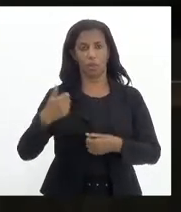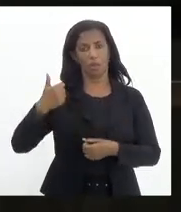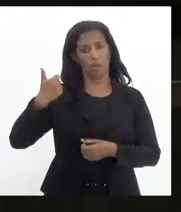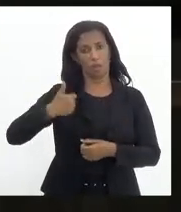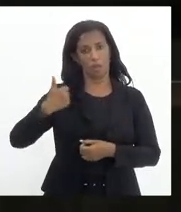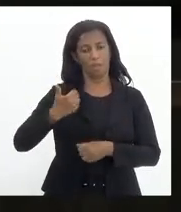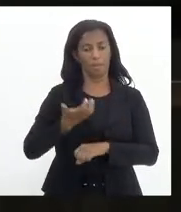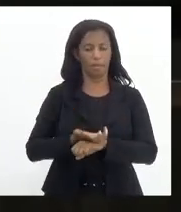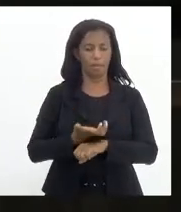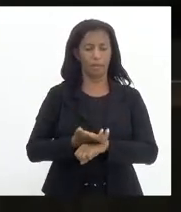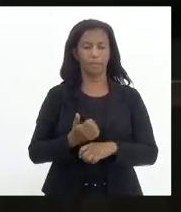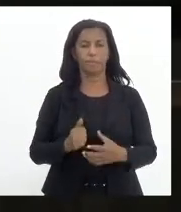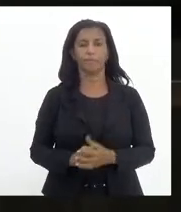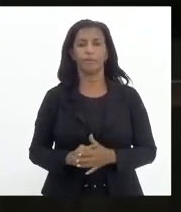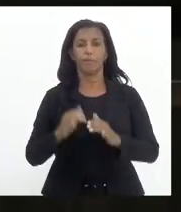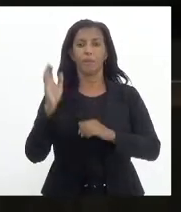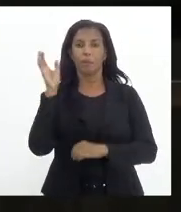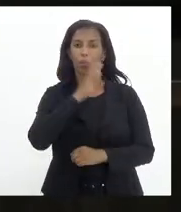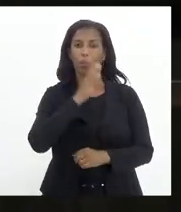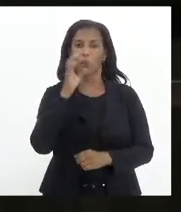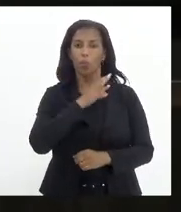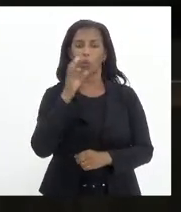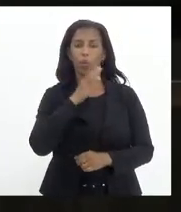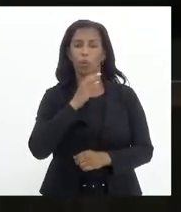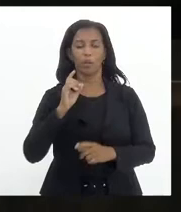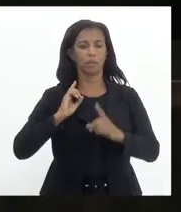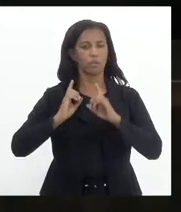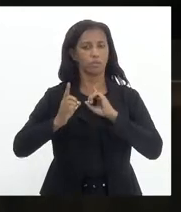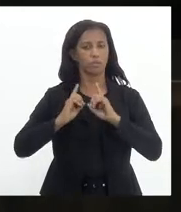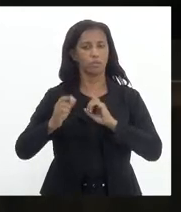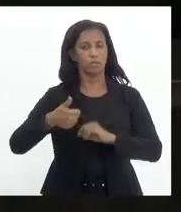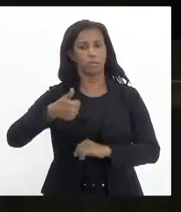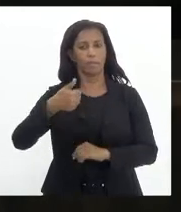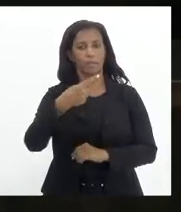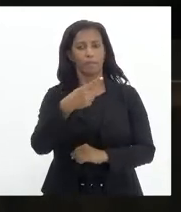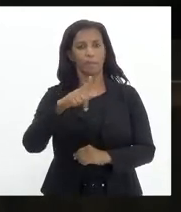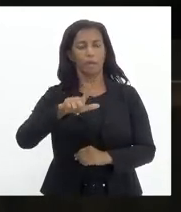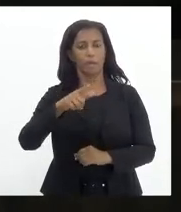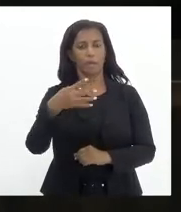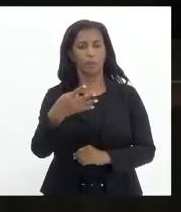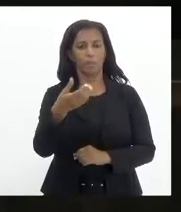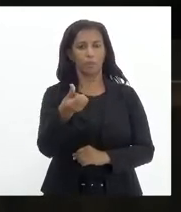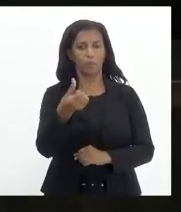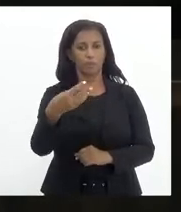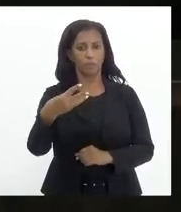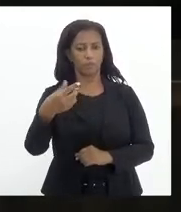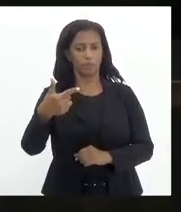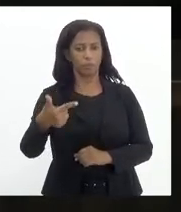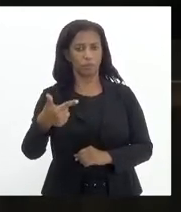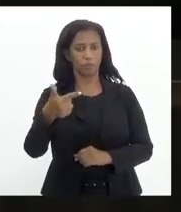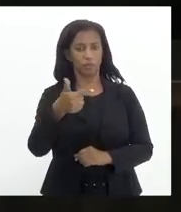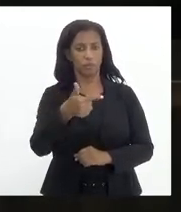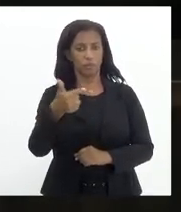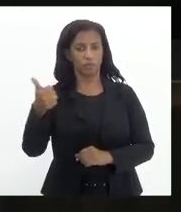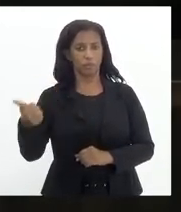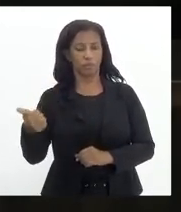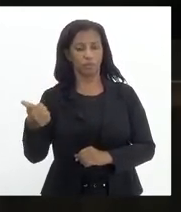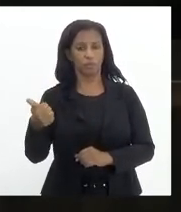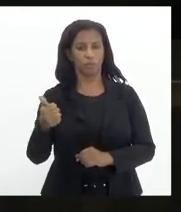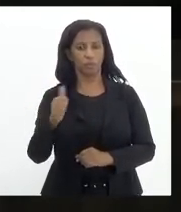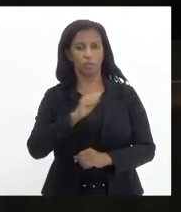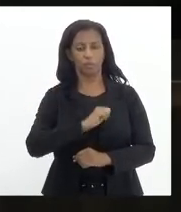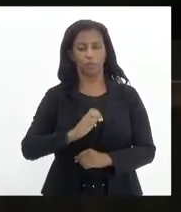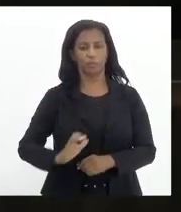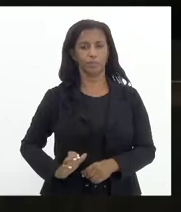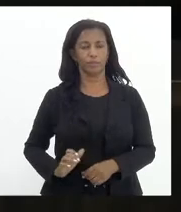matéria. Anuncio, em regime de urgência em discussão única, projeto de lei 4632 de 2021, de autoria do deputado André